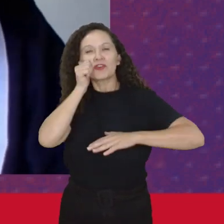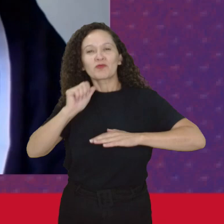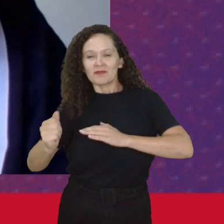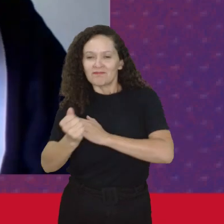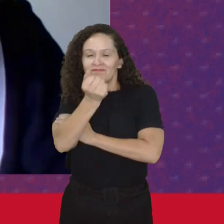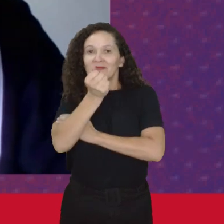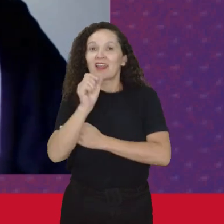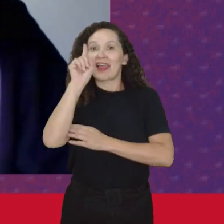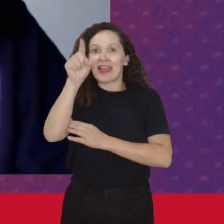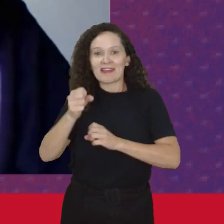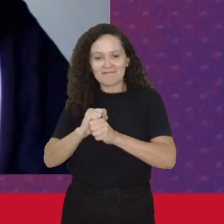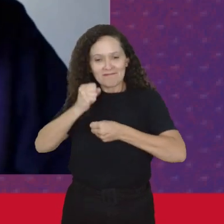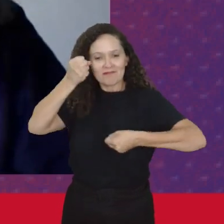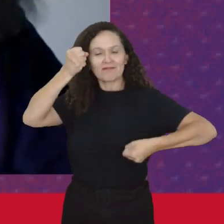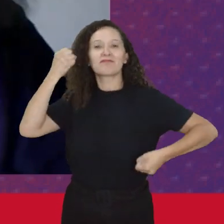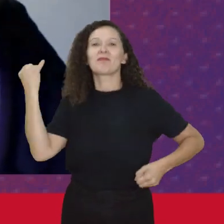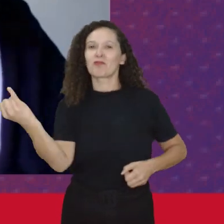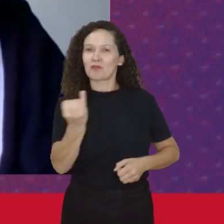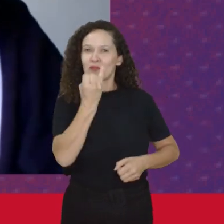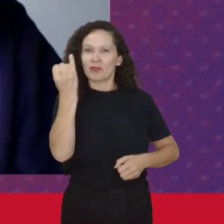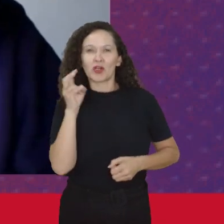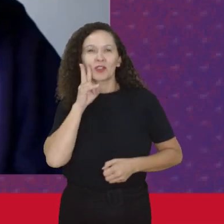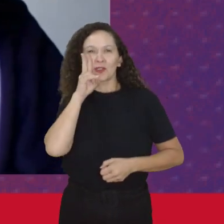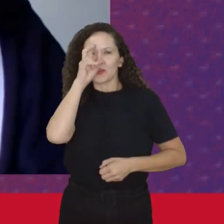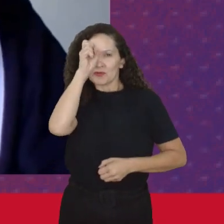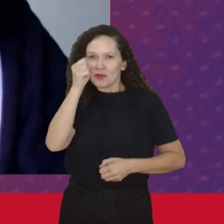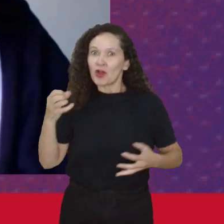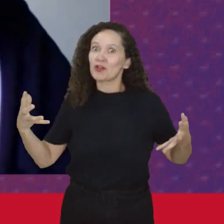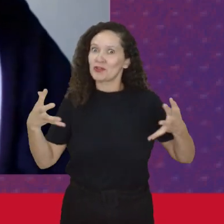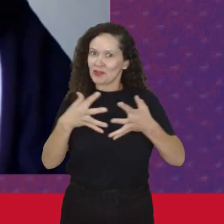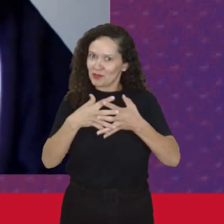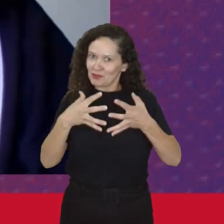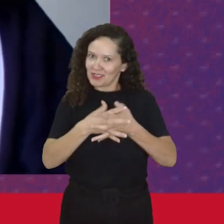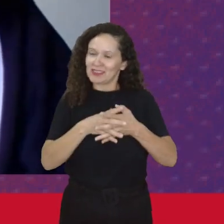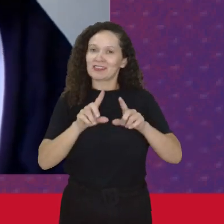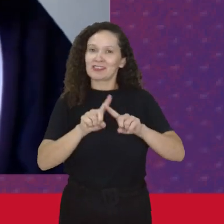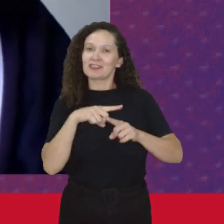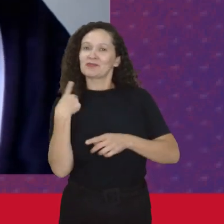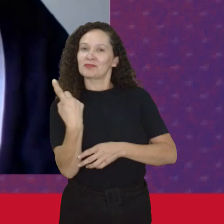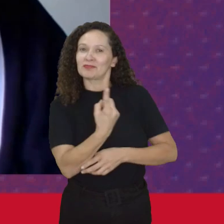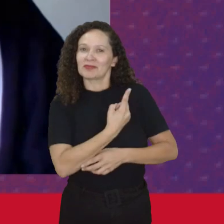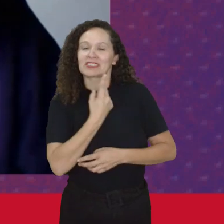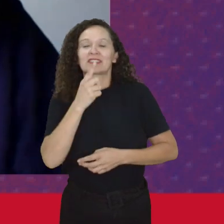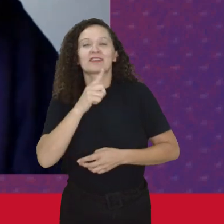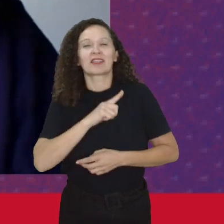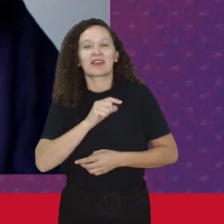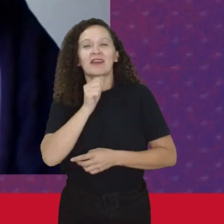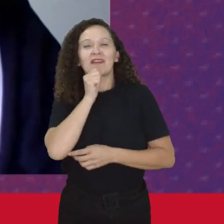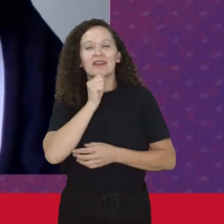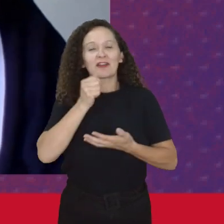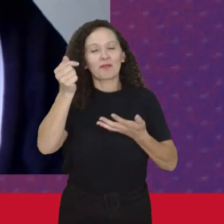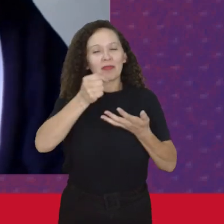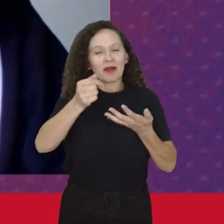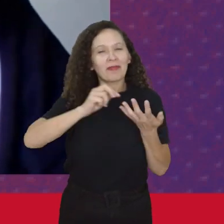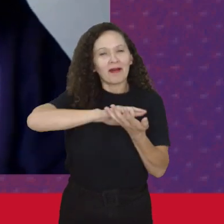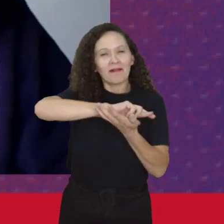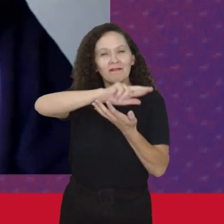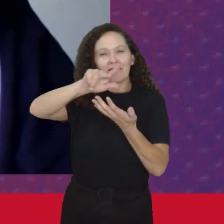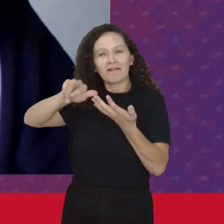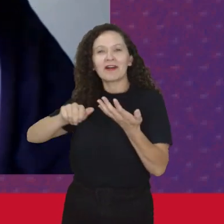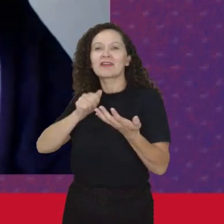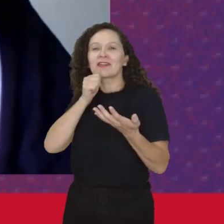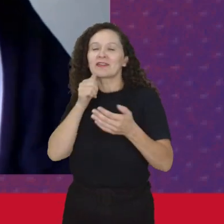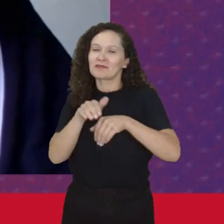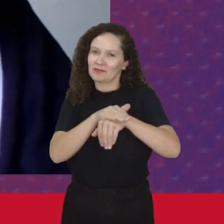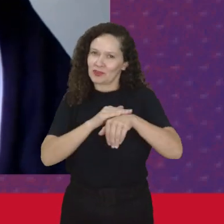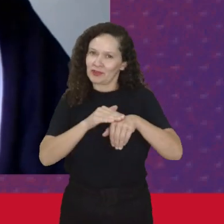algo bastante grande Complexo e que realmente nós temos muitas coisas a tratar